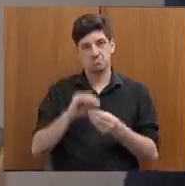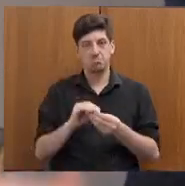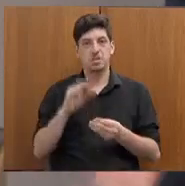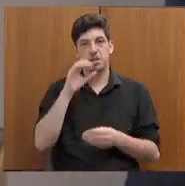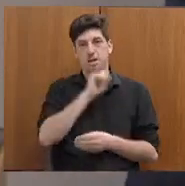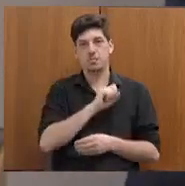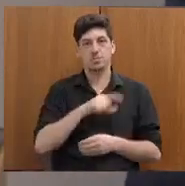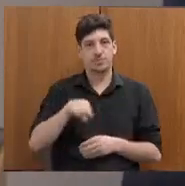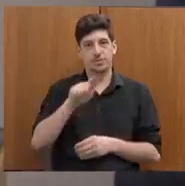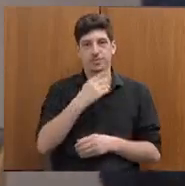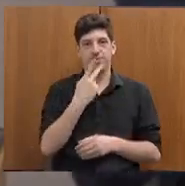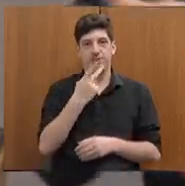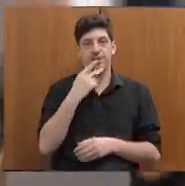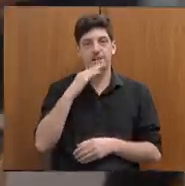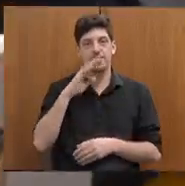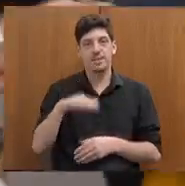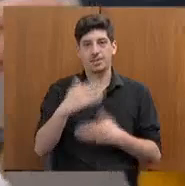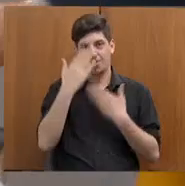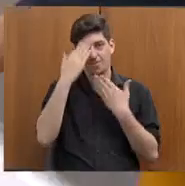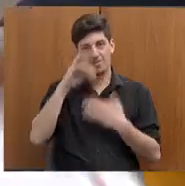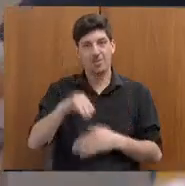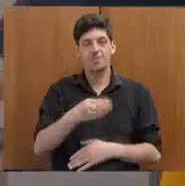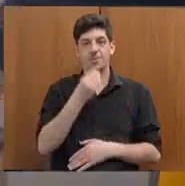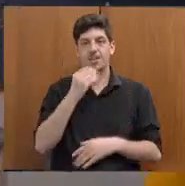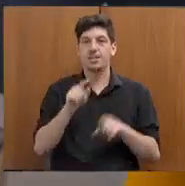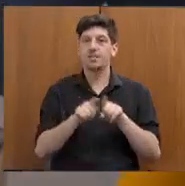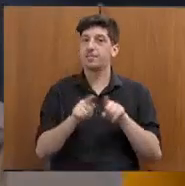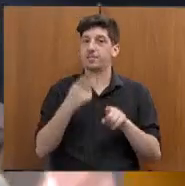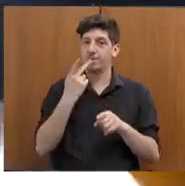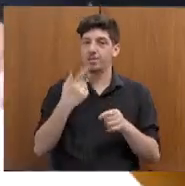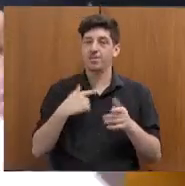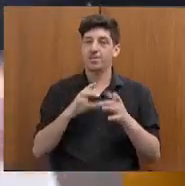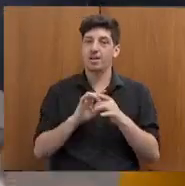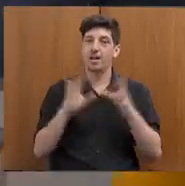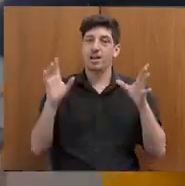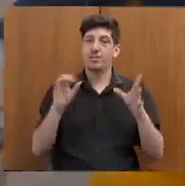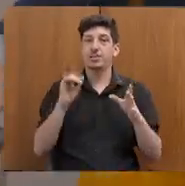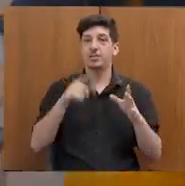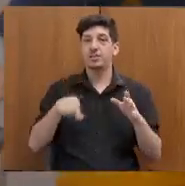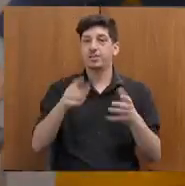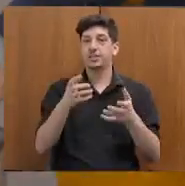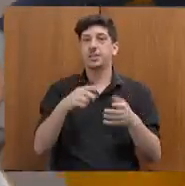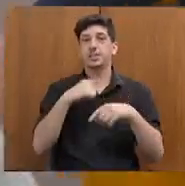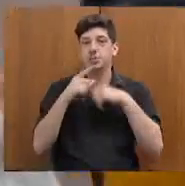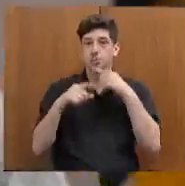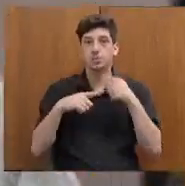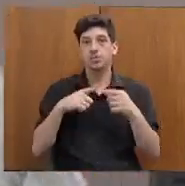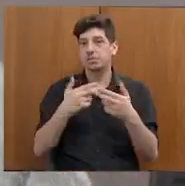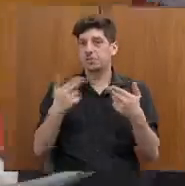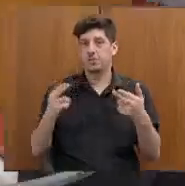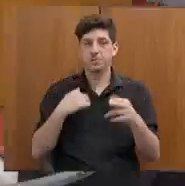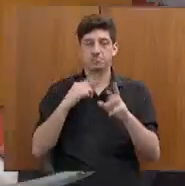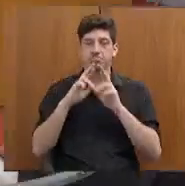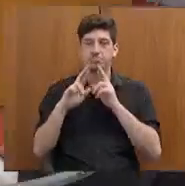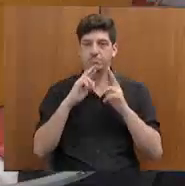tarde, agradecer a oportunidade e também falar que estou à disposição para responder todas as perguntas. Muito obrigada.